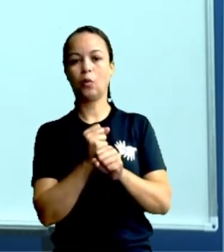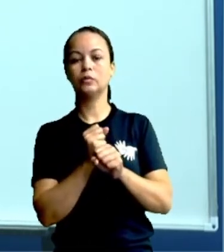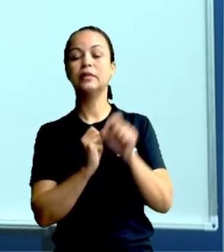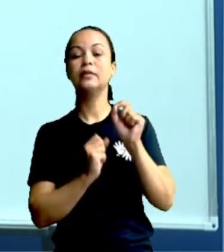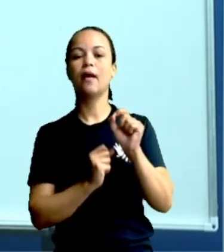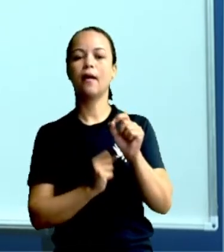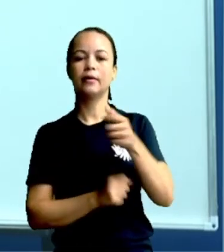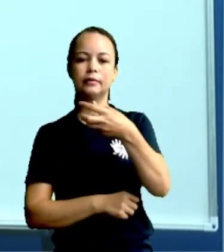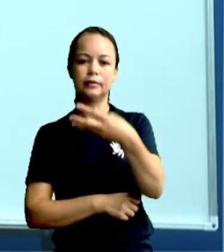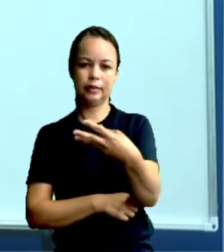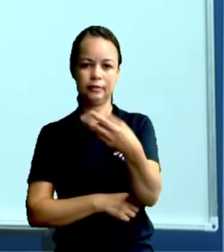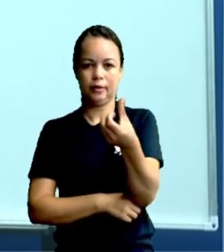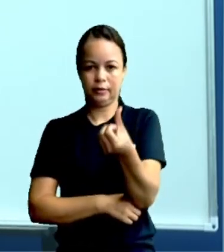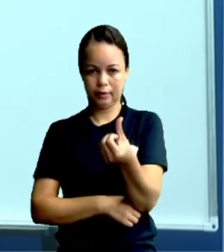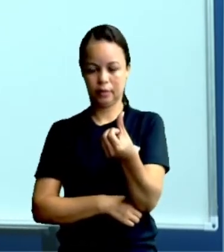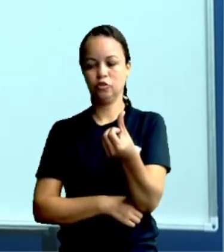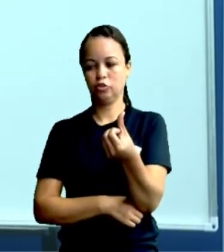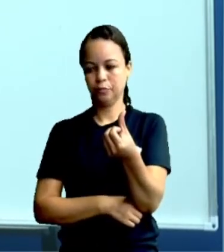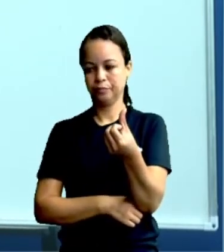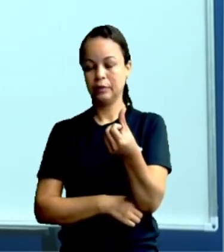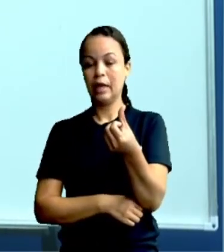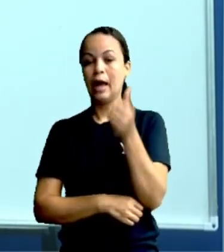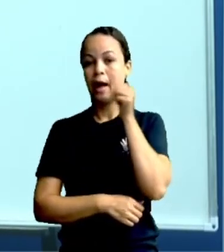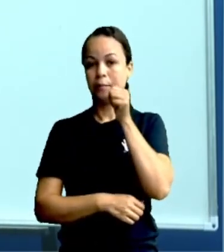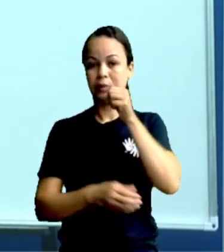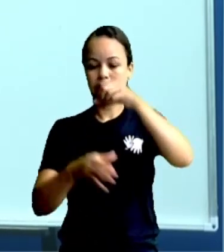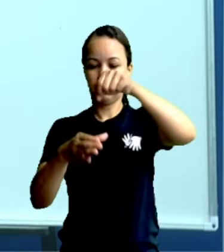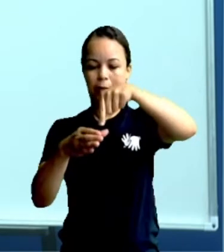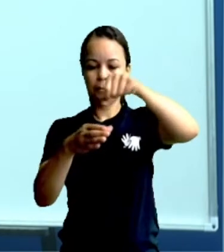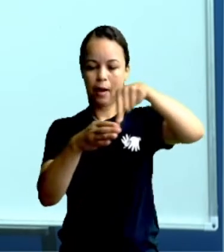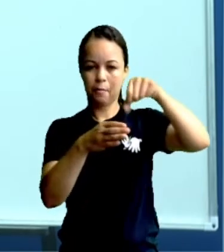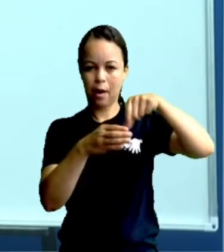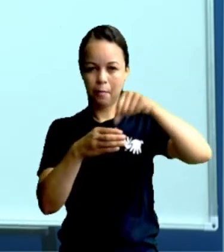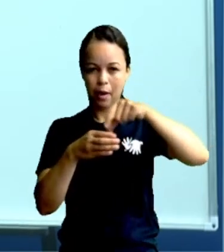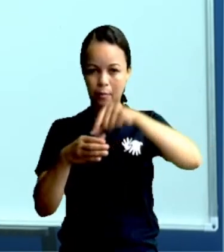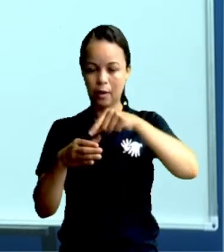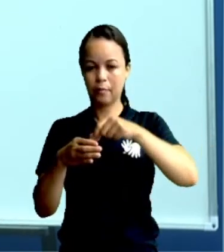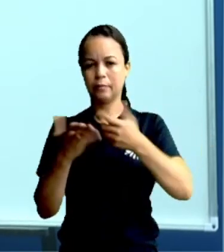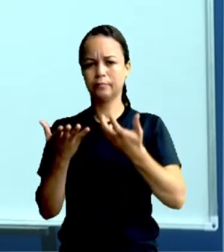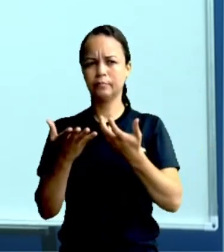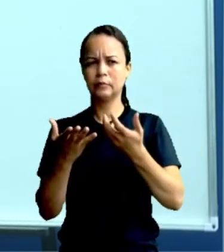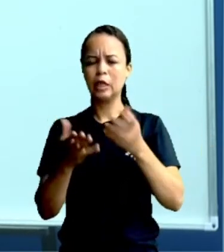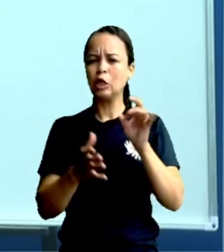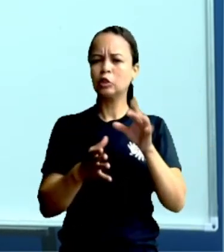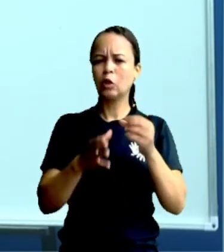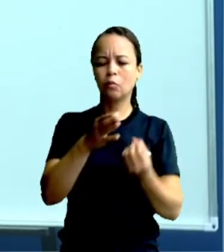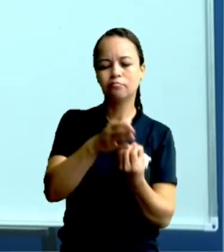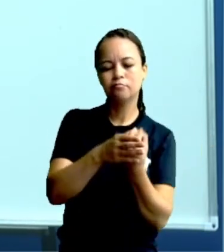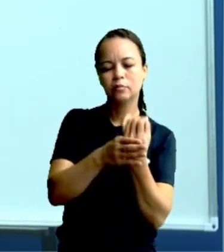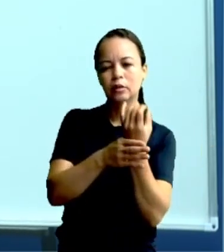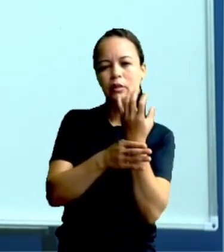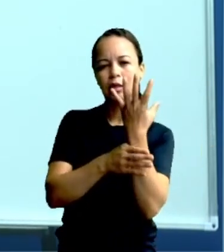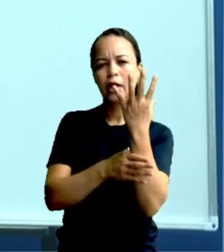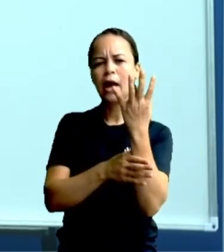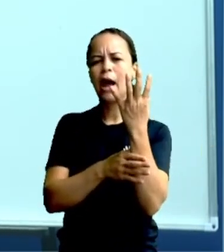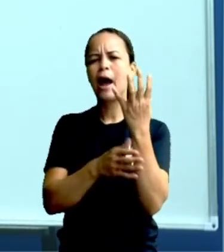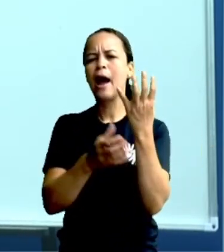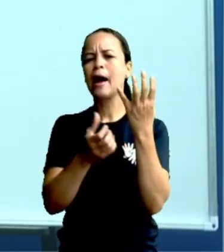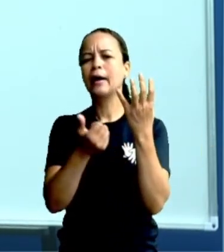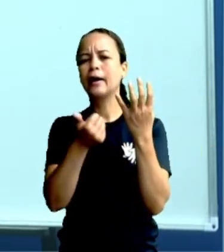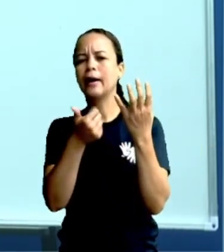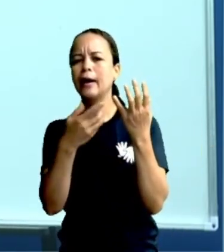Maria plantou. Sendo que 14 dessas mudas morreram. Então,